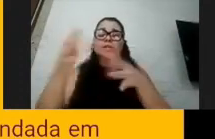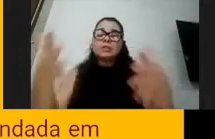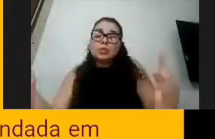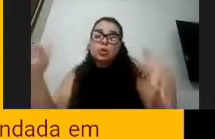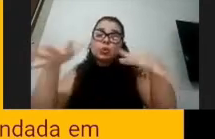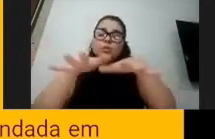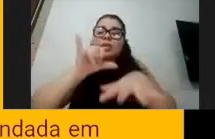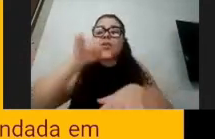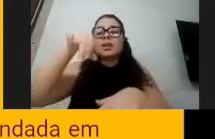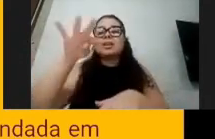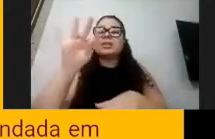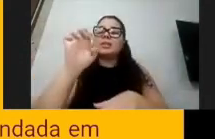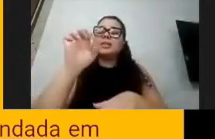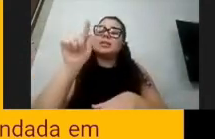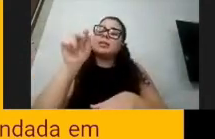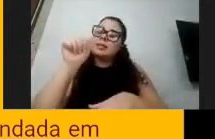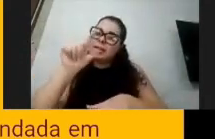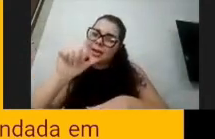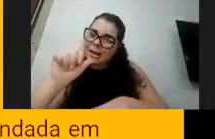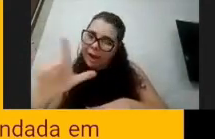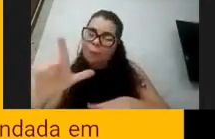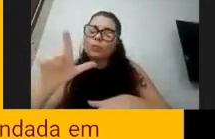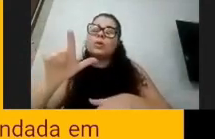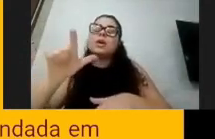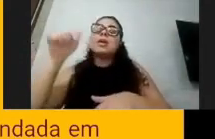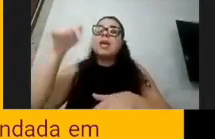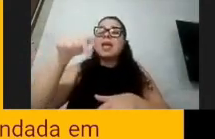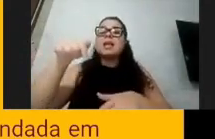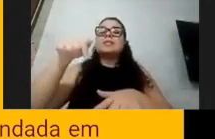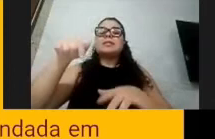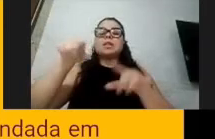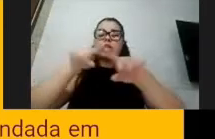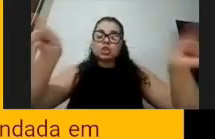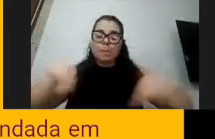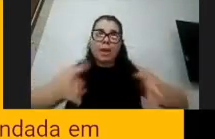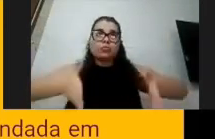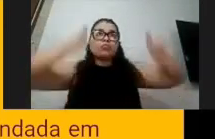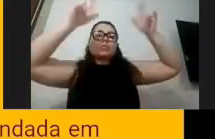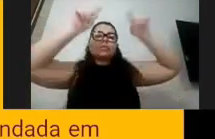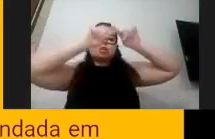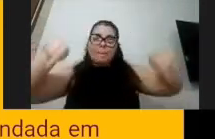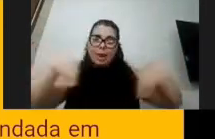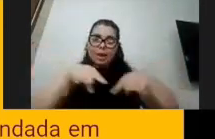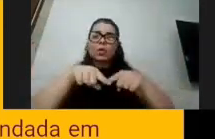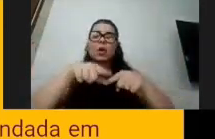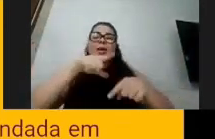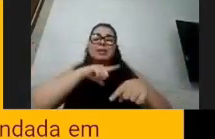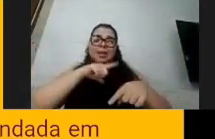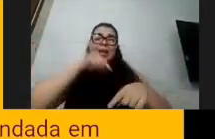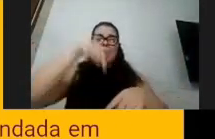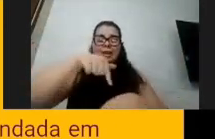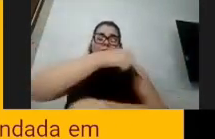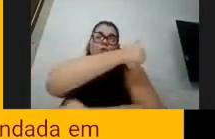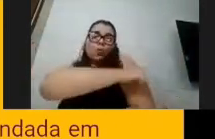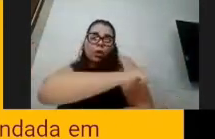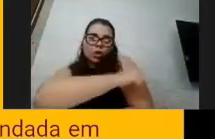conectados ao Elaborando, que é um espaço físico existente aqui no Rio de Janeiro, onde